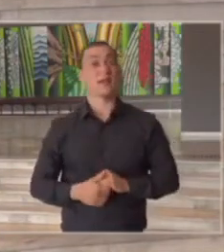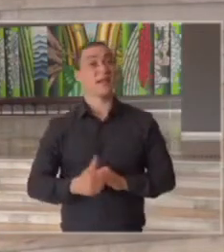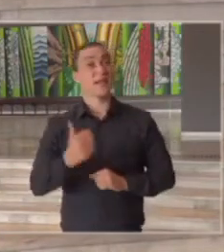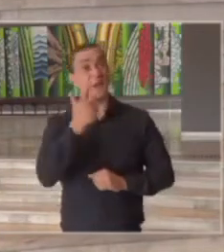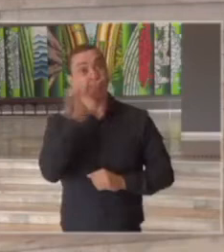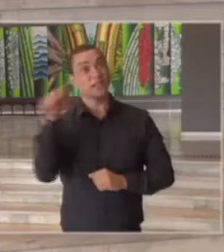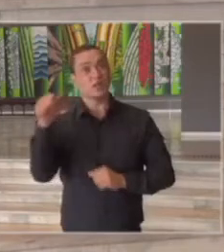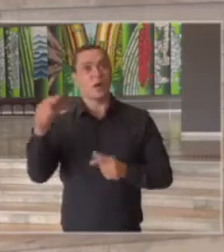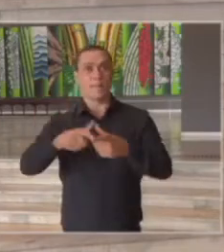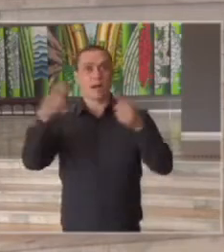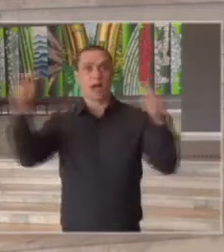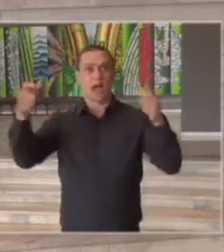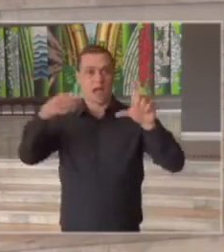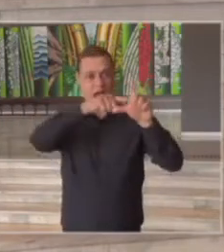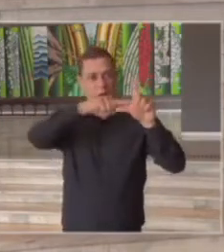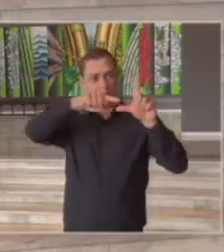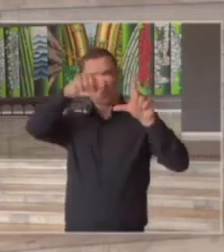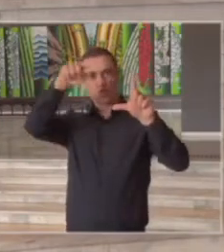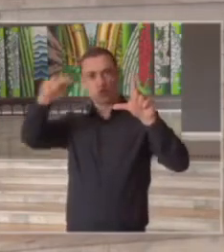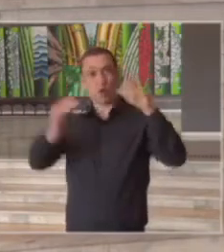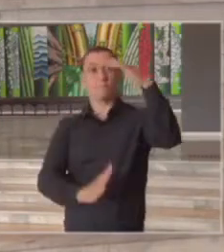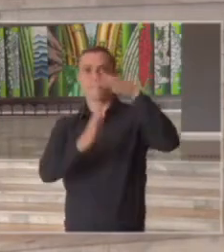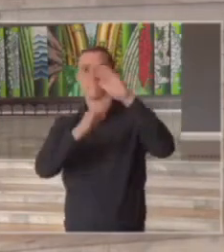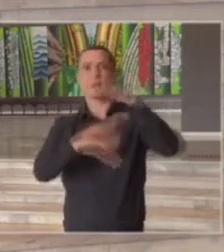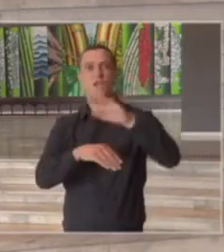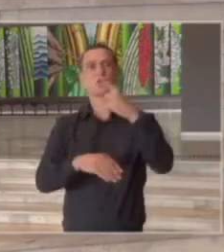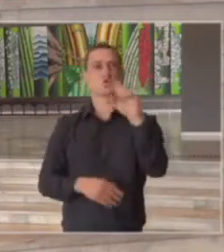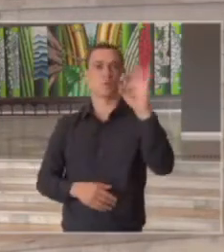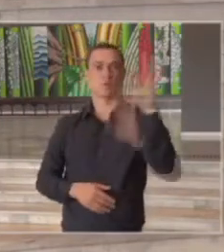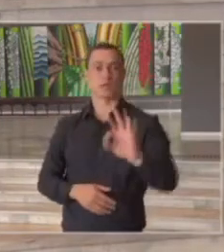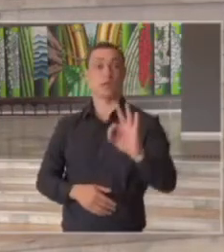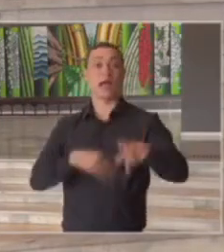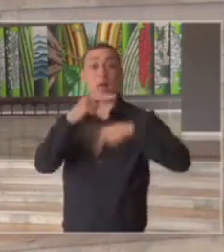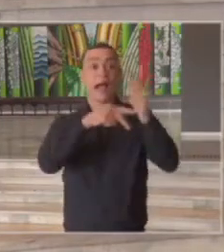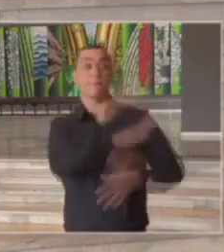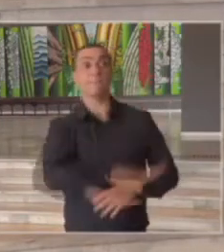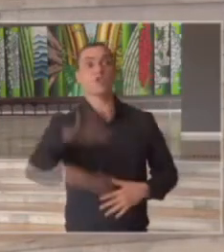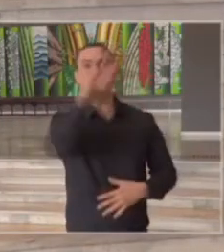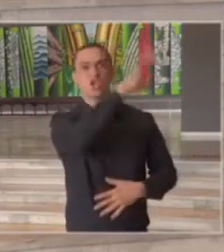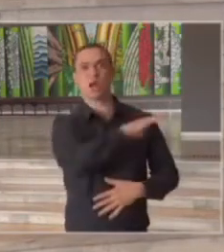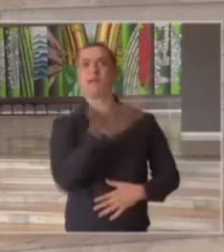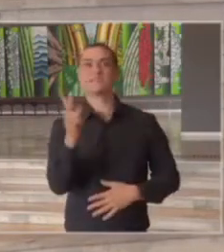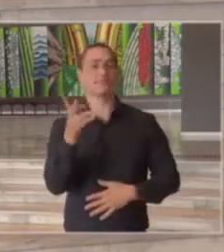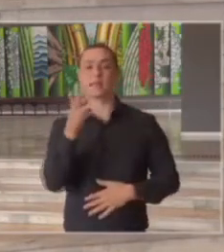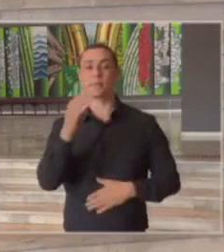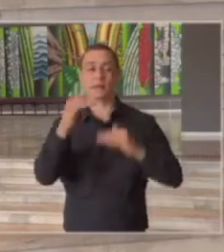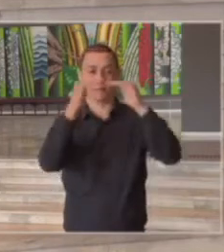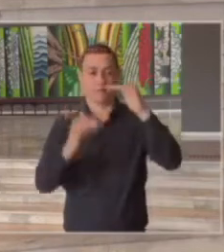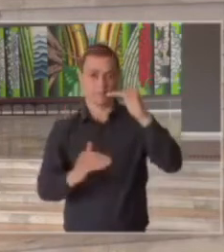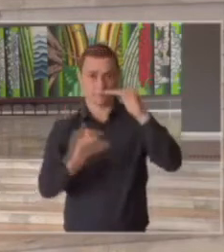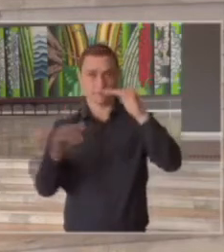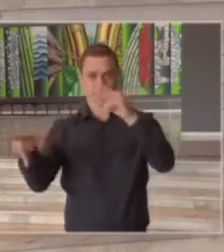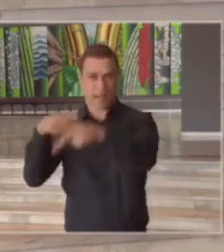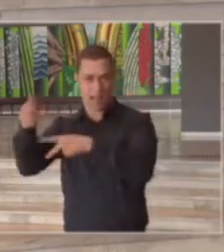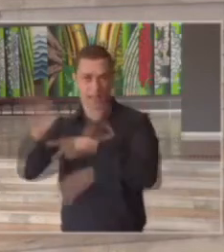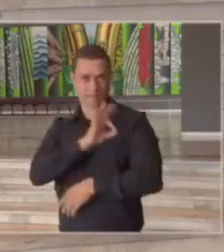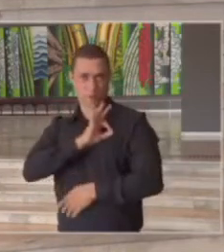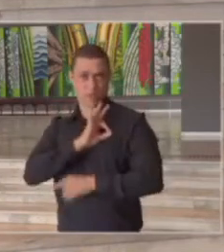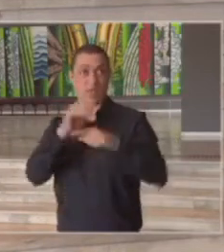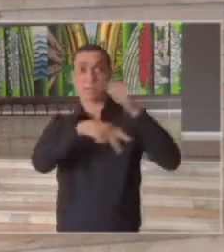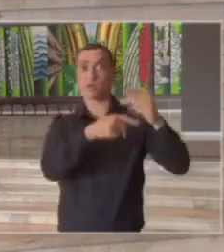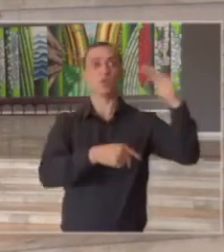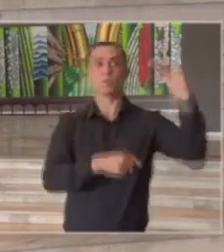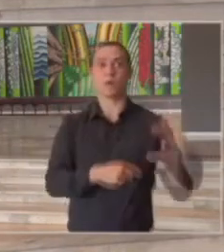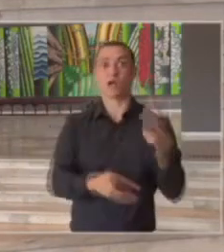mais alta da curva de infectados quer dizer o que ocorre na população sempre abaixo do que ocorre na polícia militar